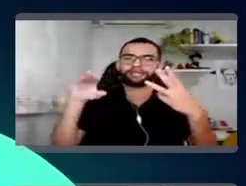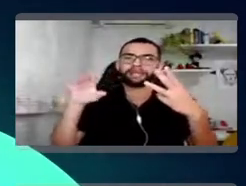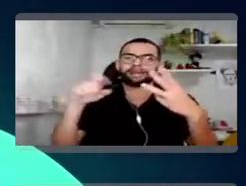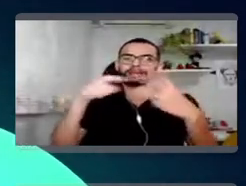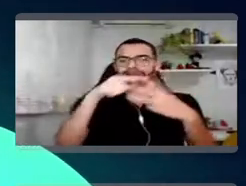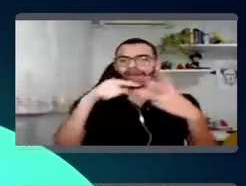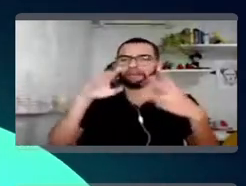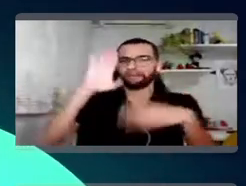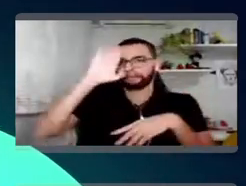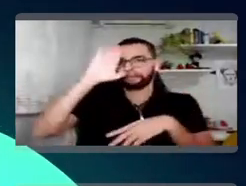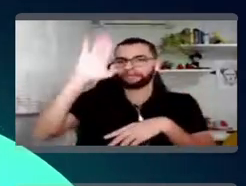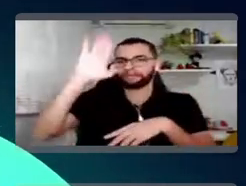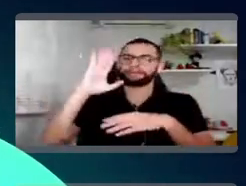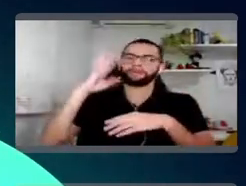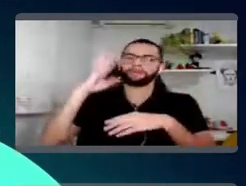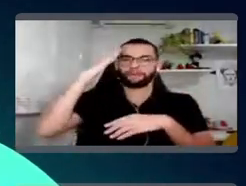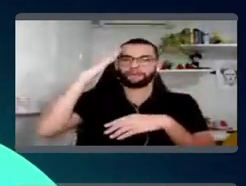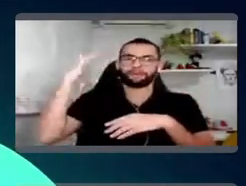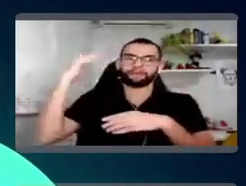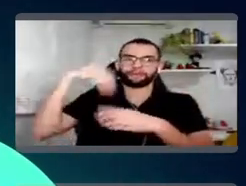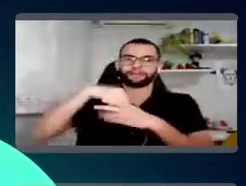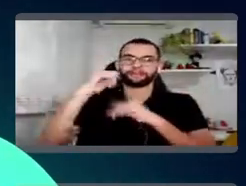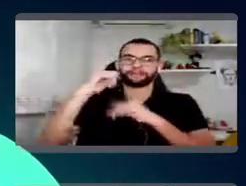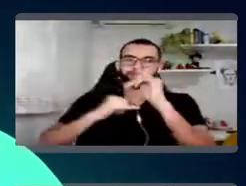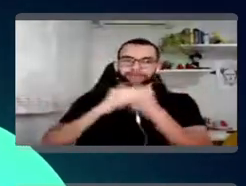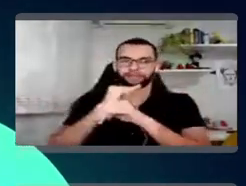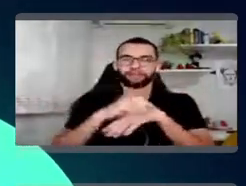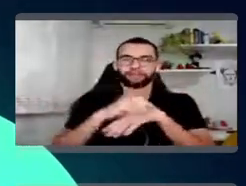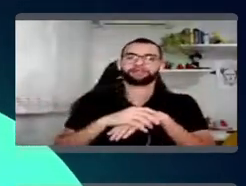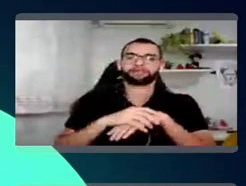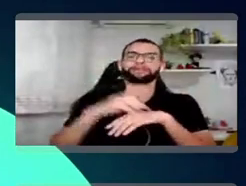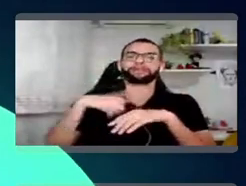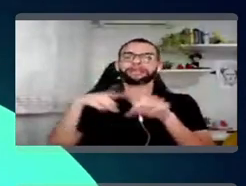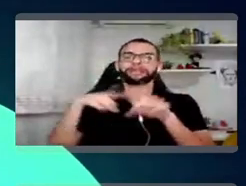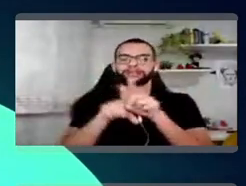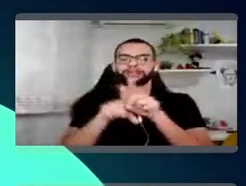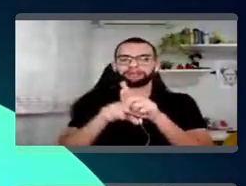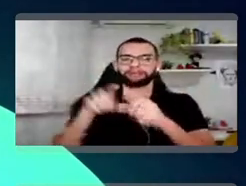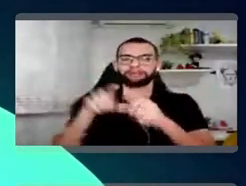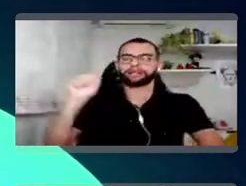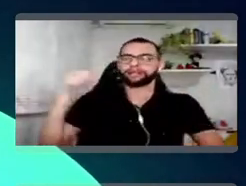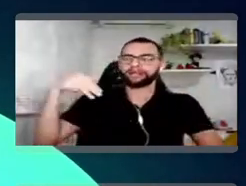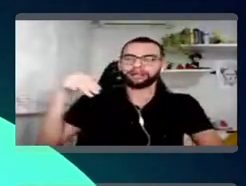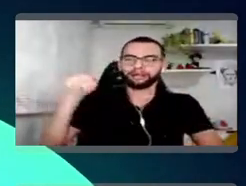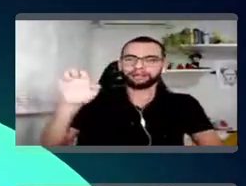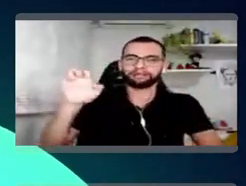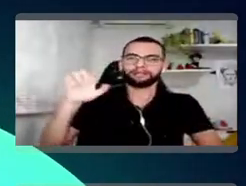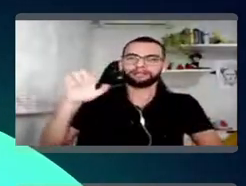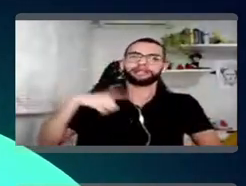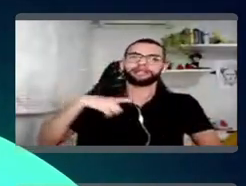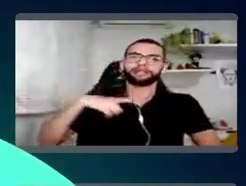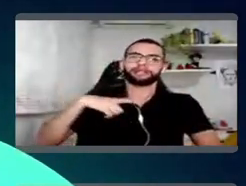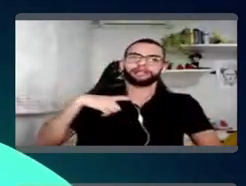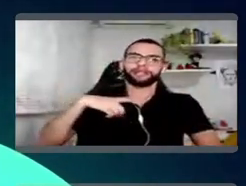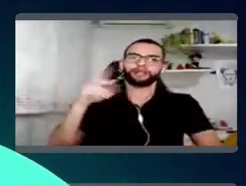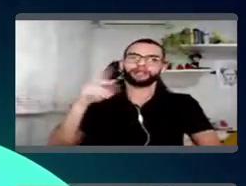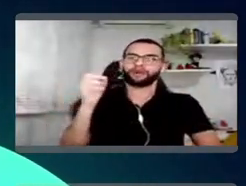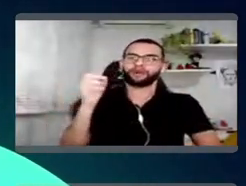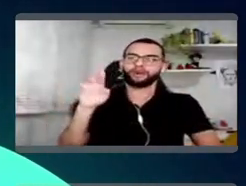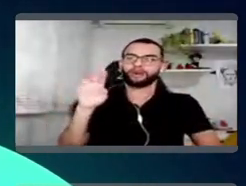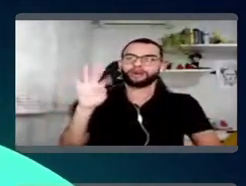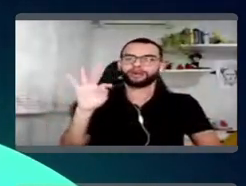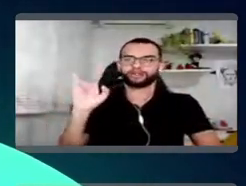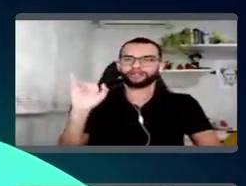crescimento, a gente tem aqui a AMI, o Hortifruti Natural da Terra, que a gente fez aquisição recentemente. A gente